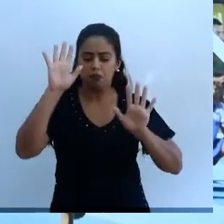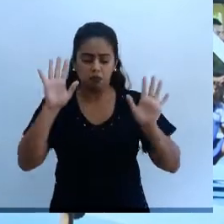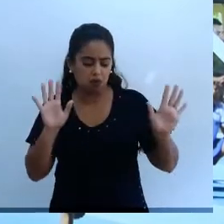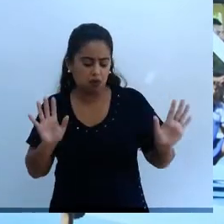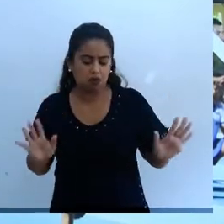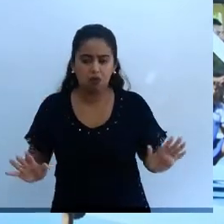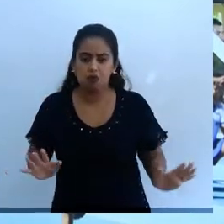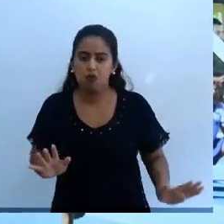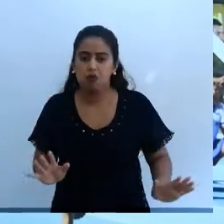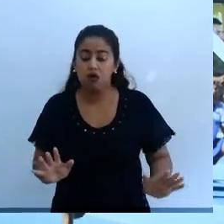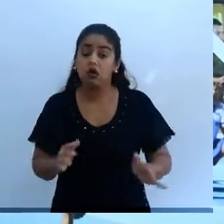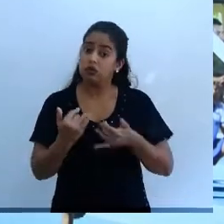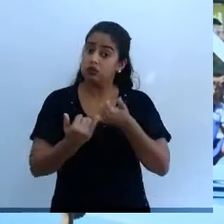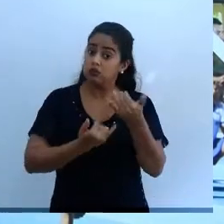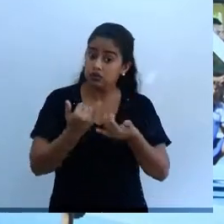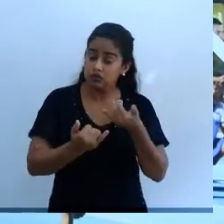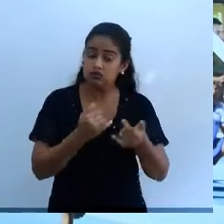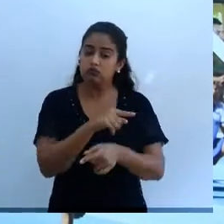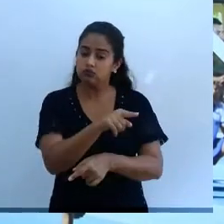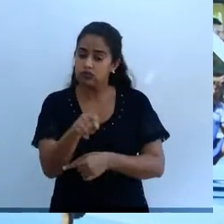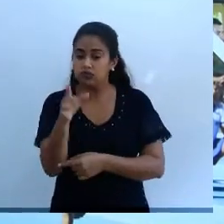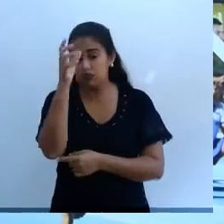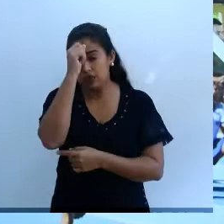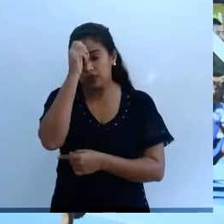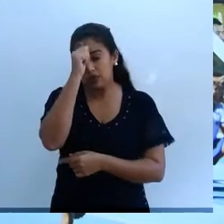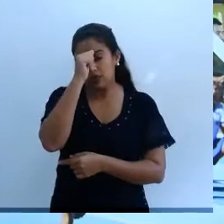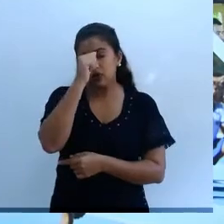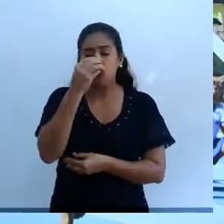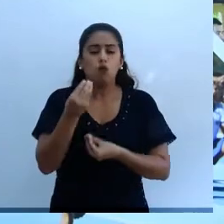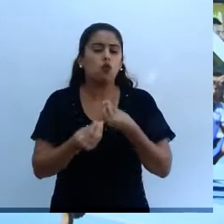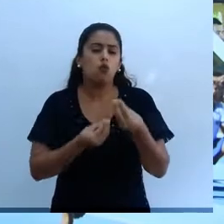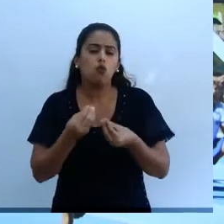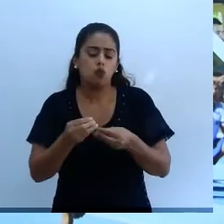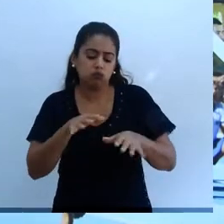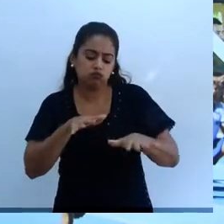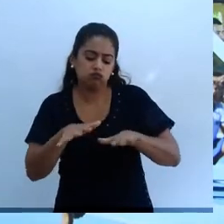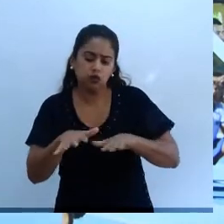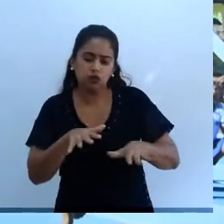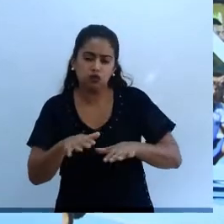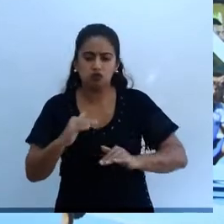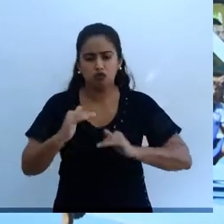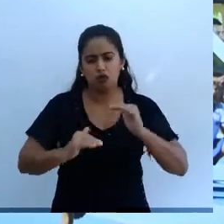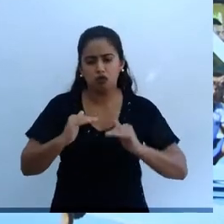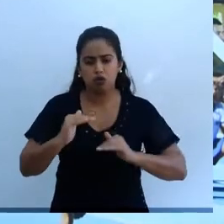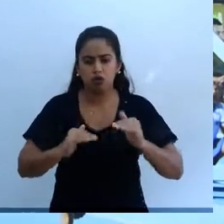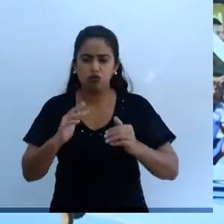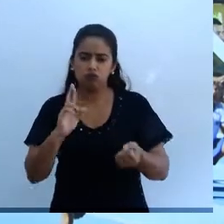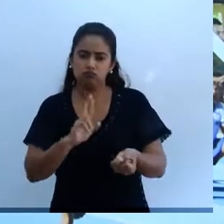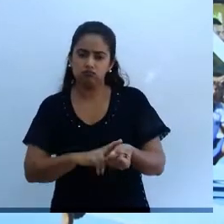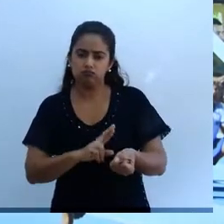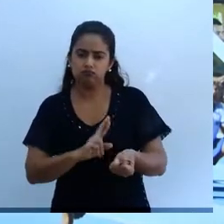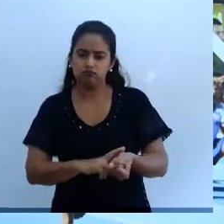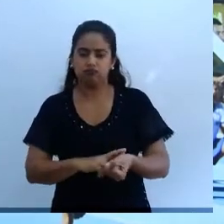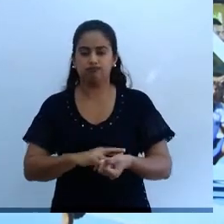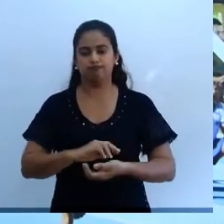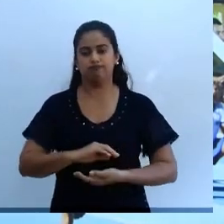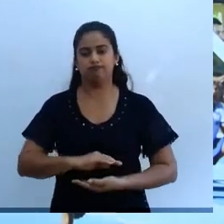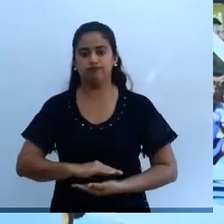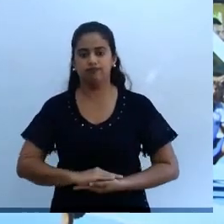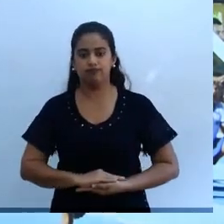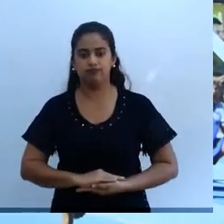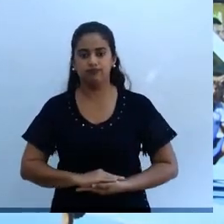diferente. E brincando, você vai aprender mais sobre os níveis que pode dançar, os ritmos e intensidades.